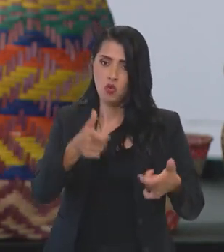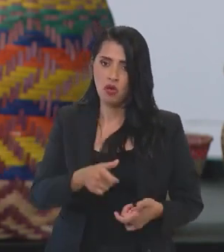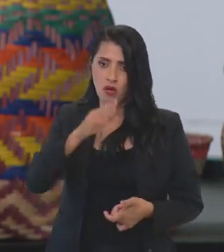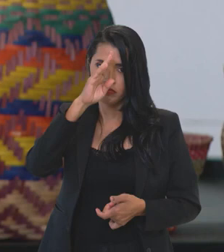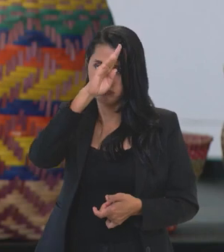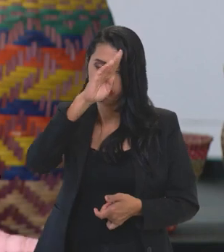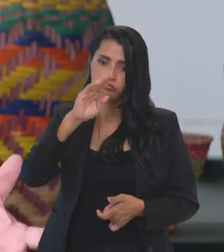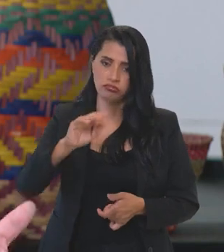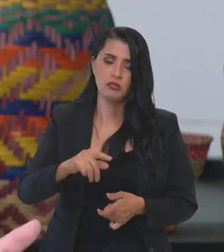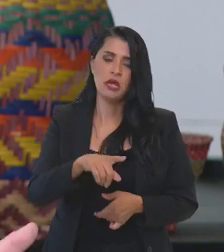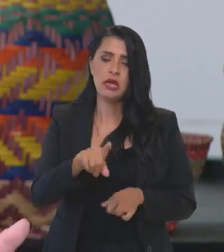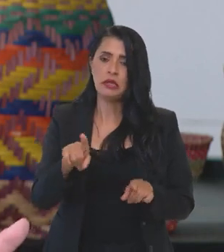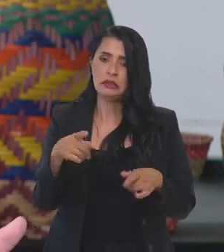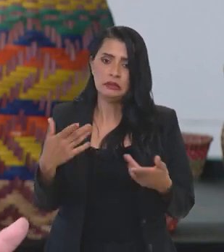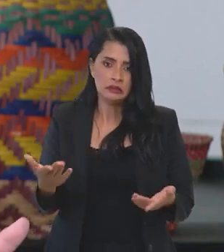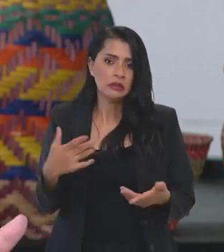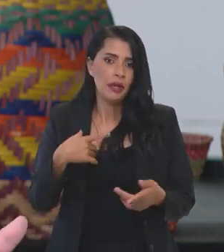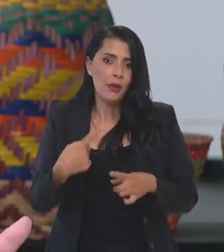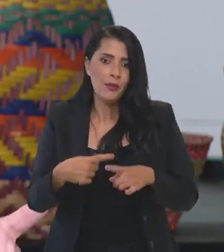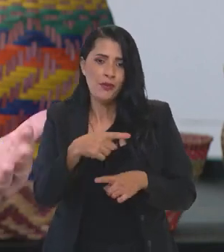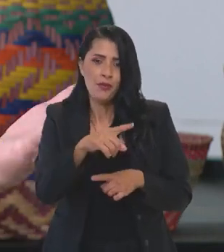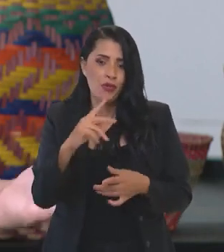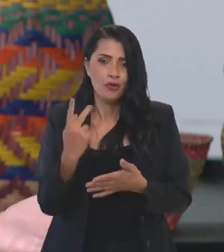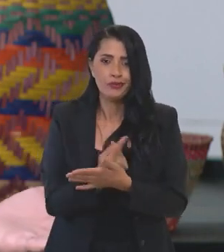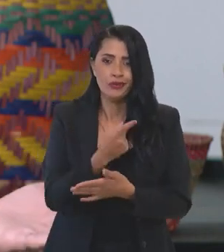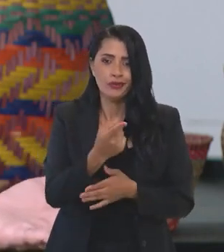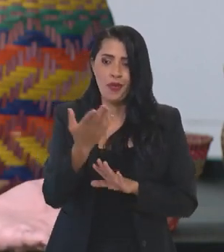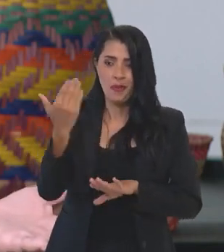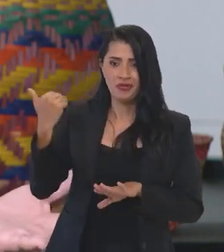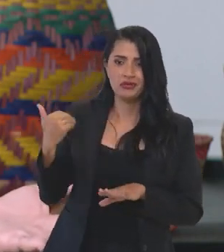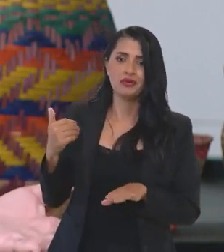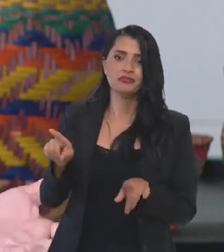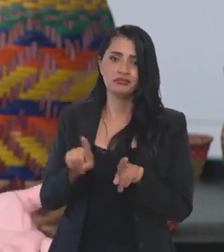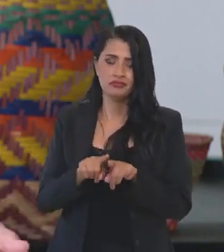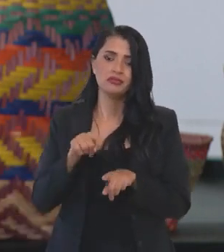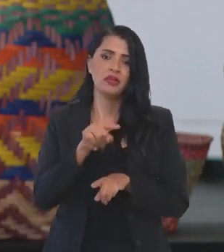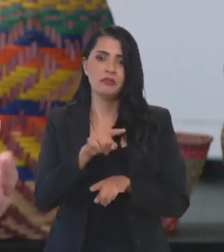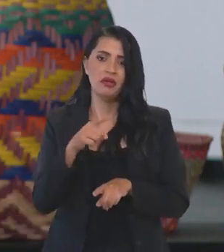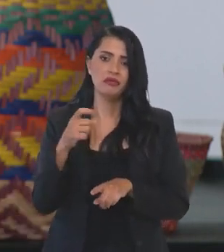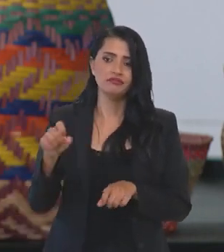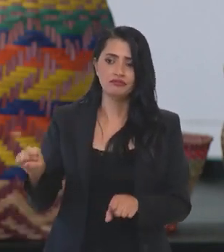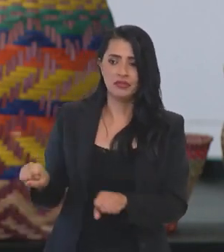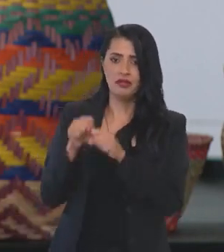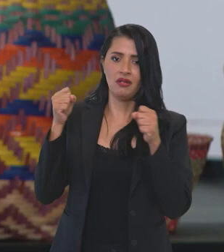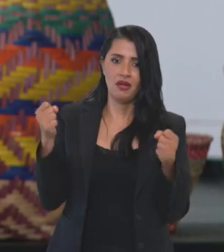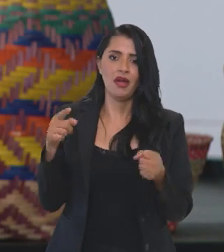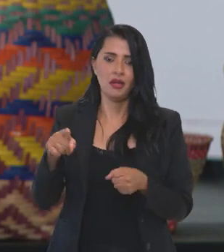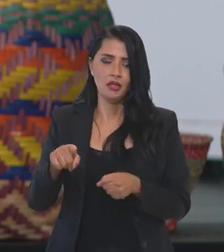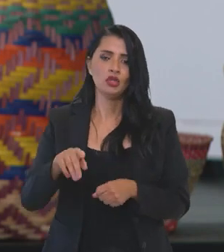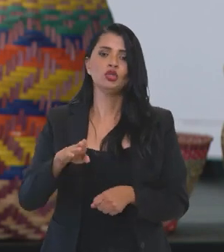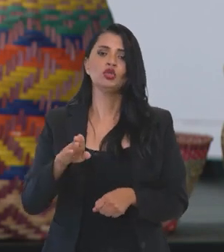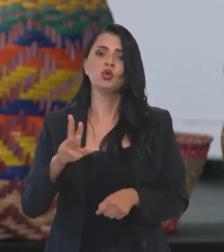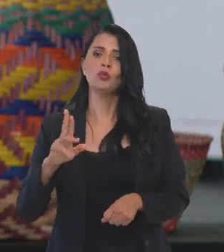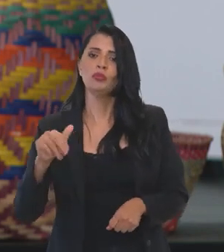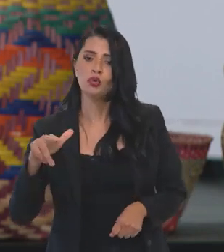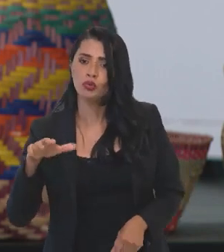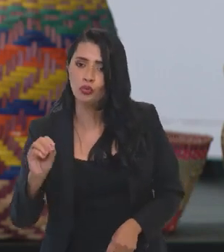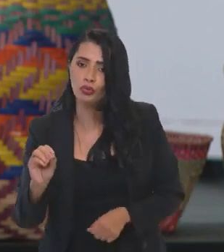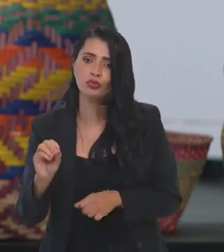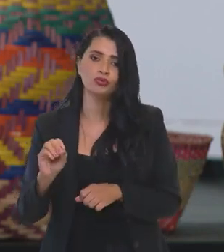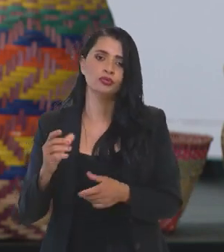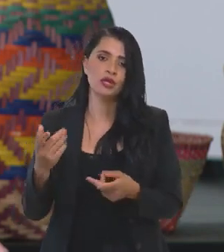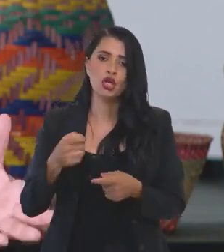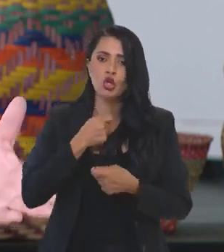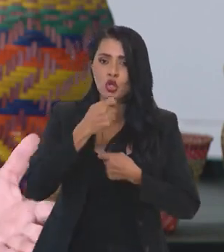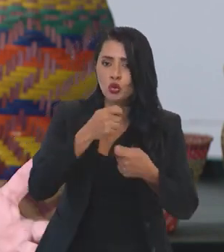prioritário também, portanto, o que aconteceu no passado também, o assassinato do indianista Bruno